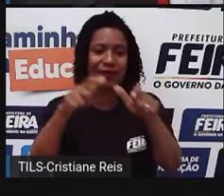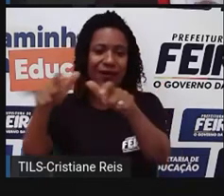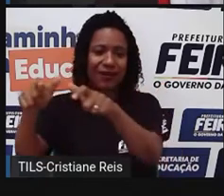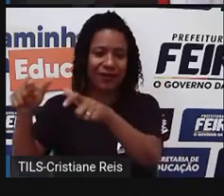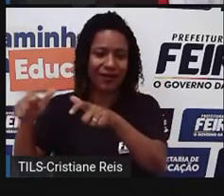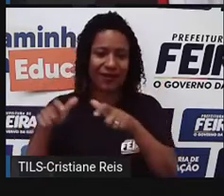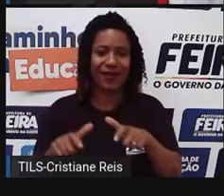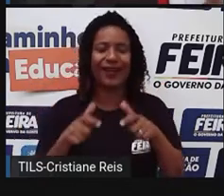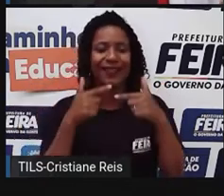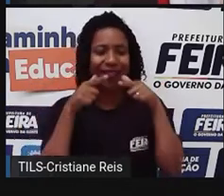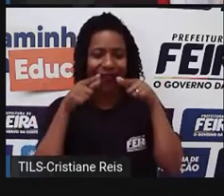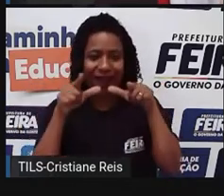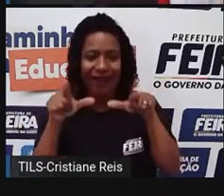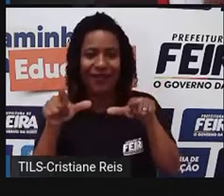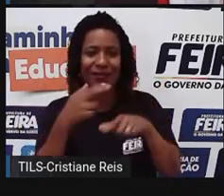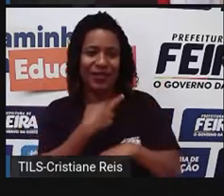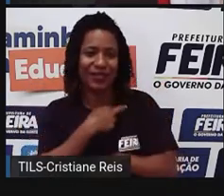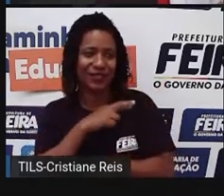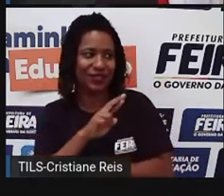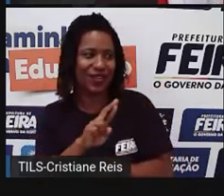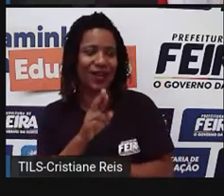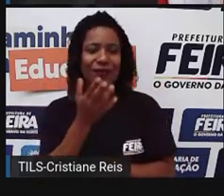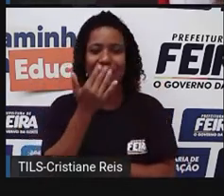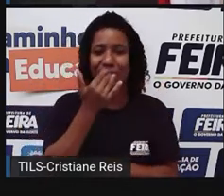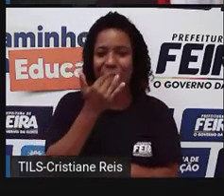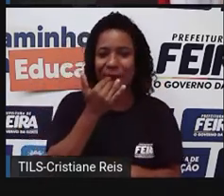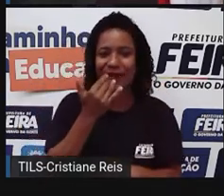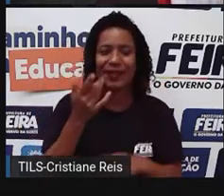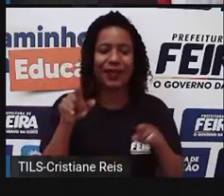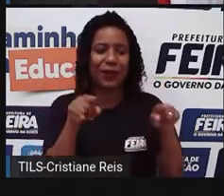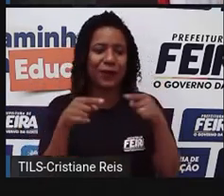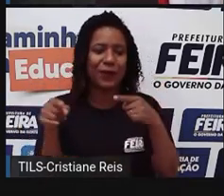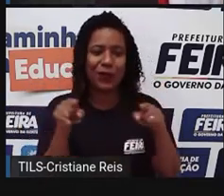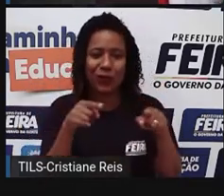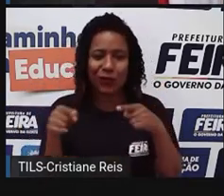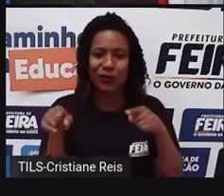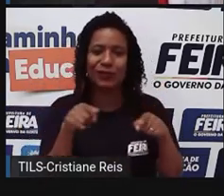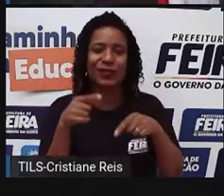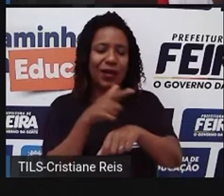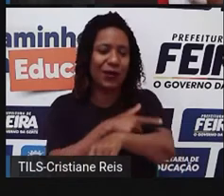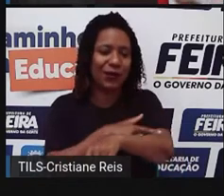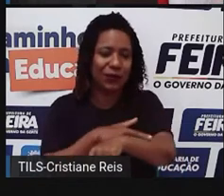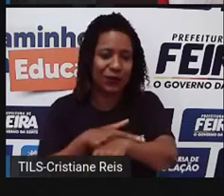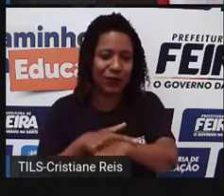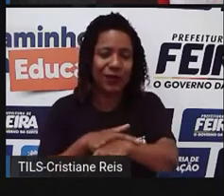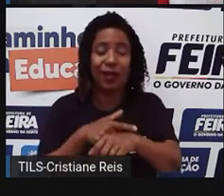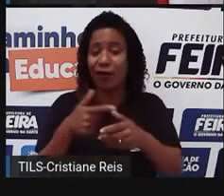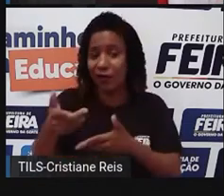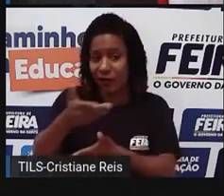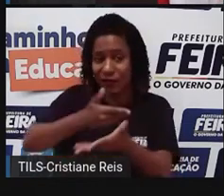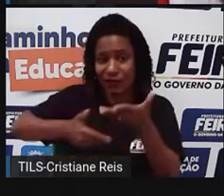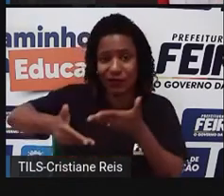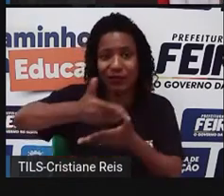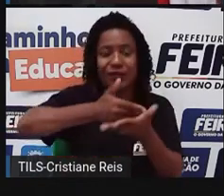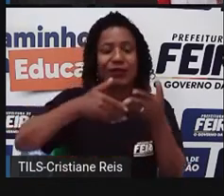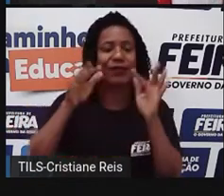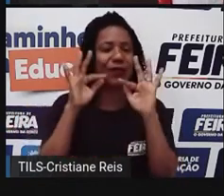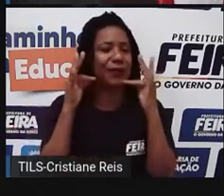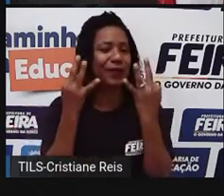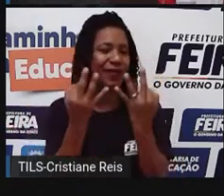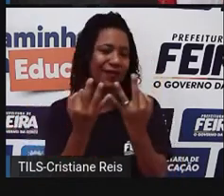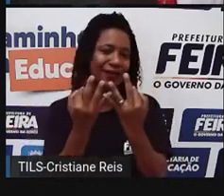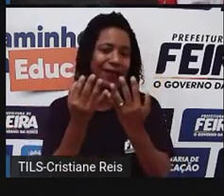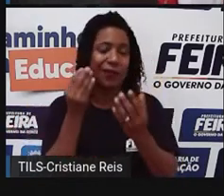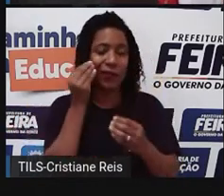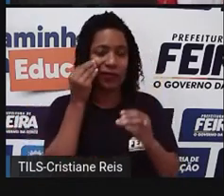da língua, da religião, da comida, do tipo de música, do comportamento, das relações familiares, é que